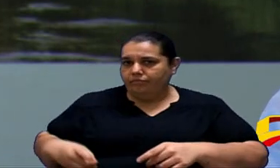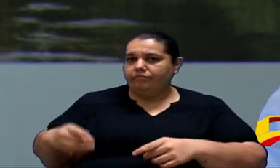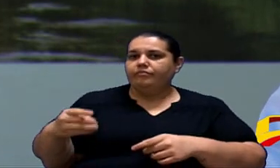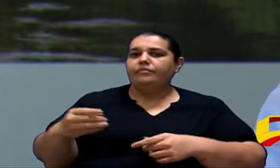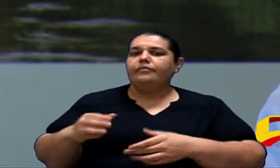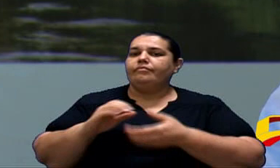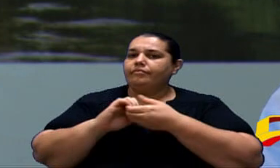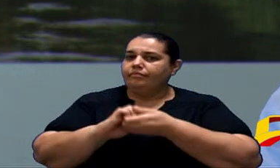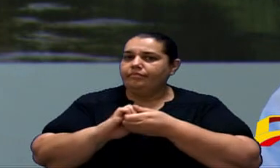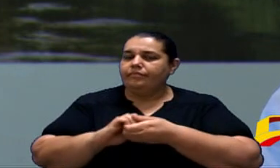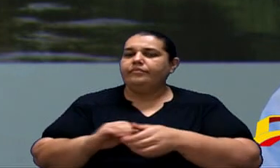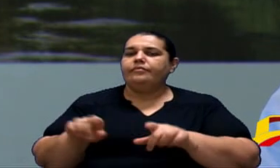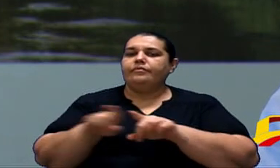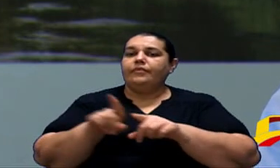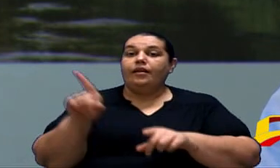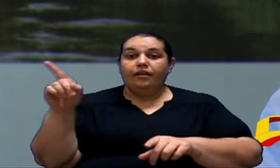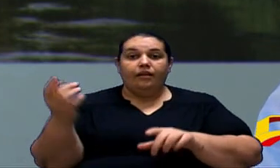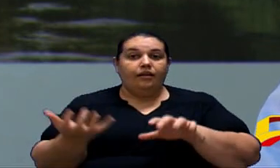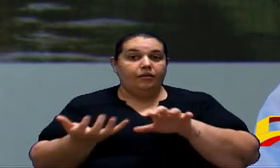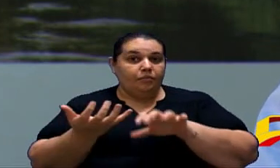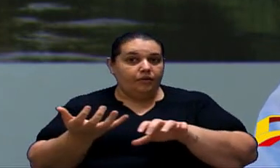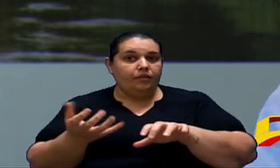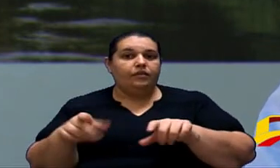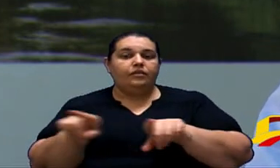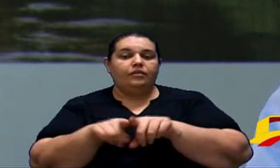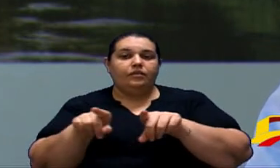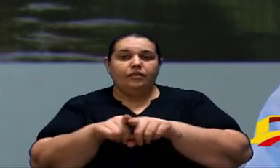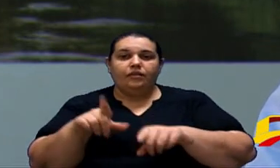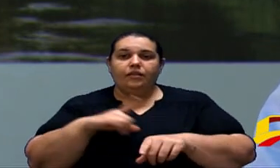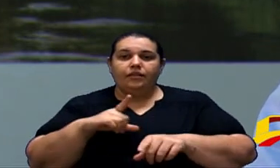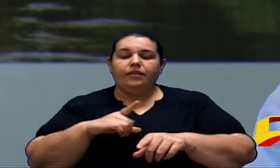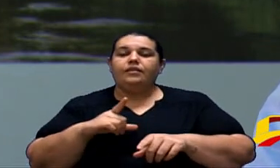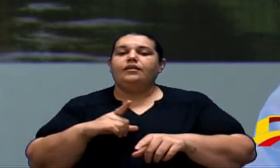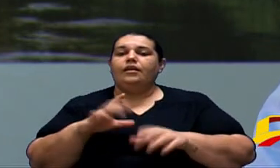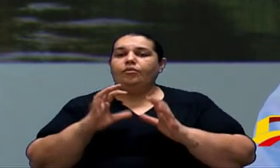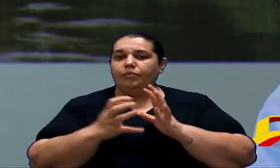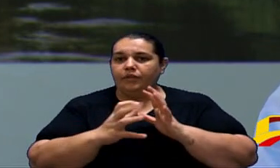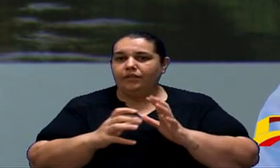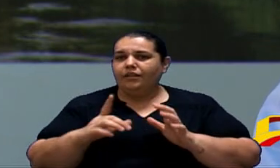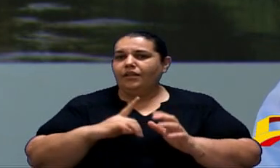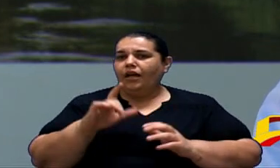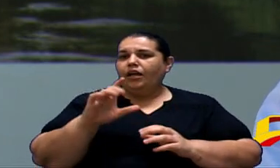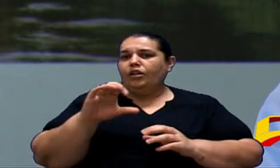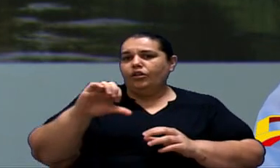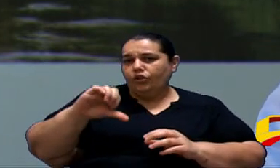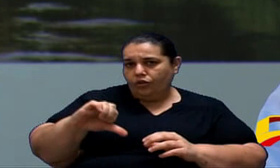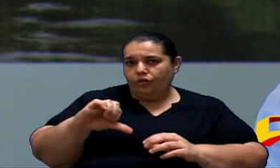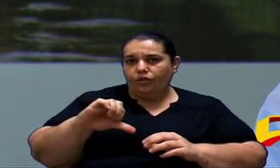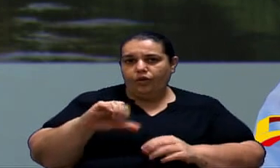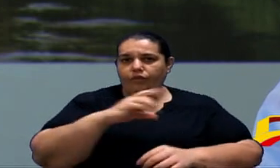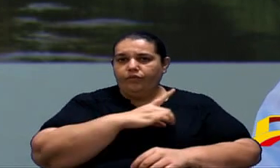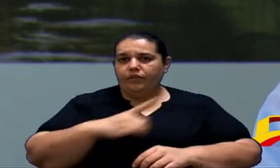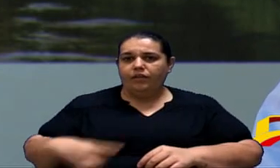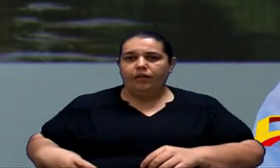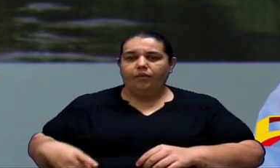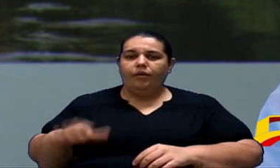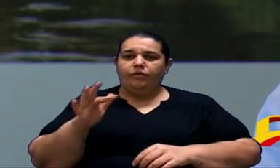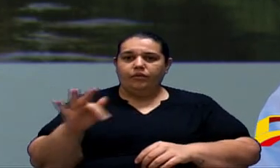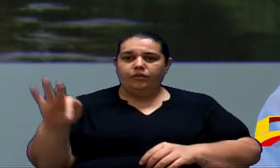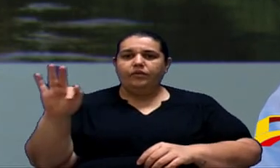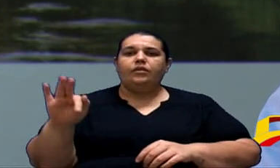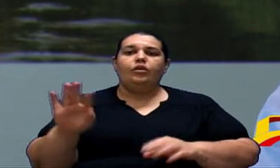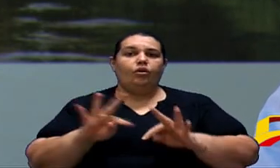Madureira Saiba Que Lá Em Brasília Nós Temos Hoje Podemos Tem Nove Deputados Federais E Todos Eles Também Vão Estar